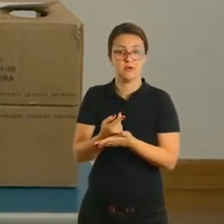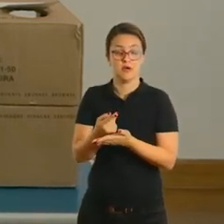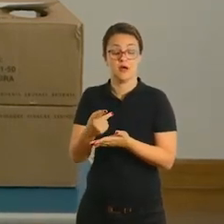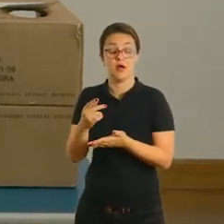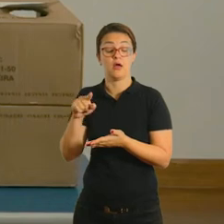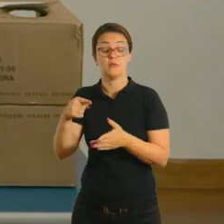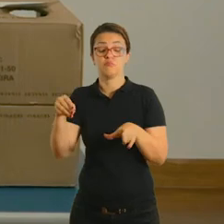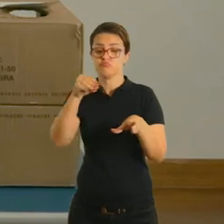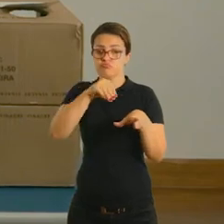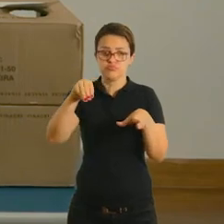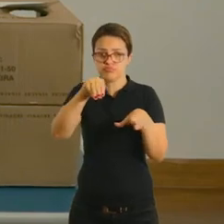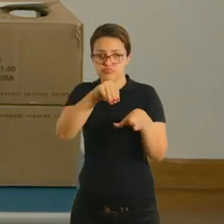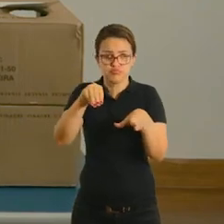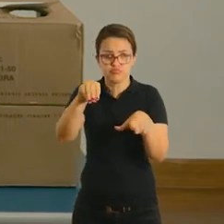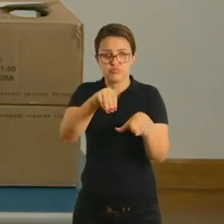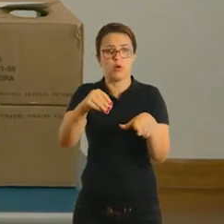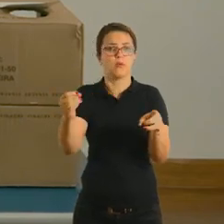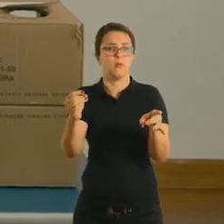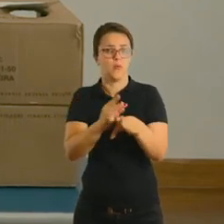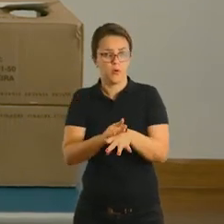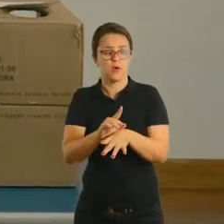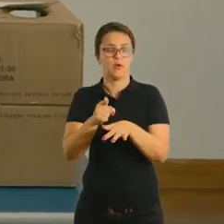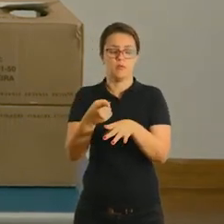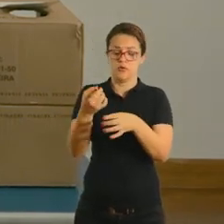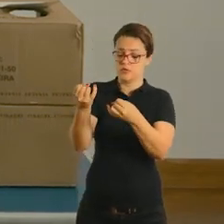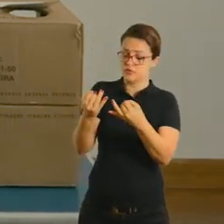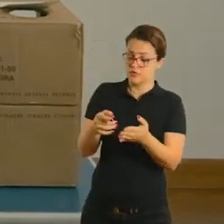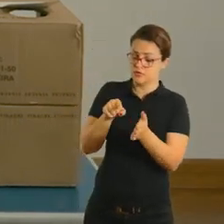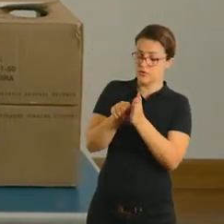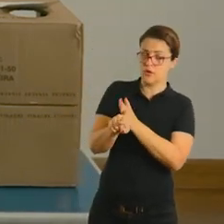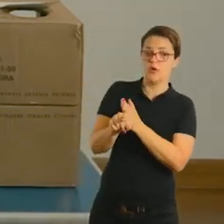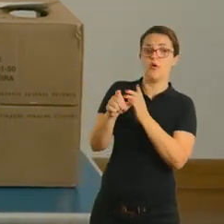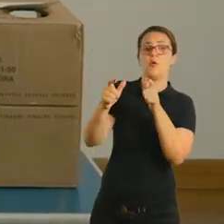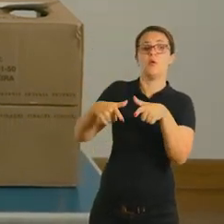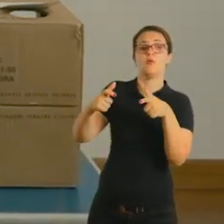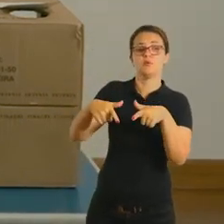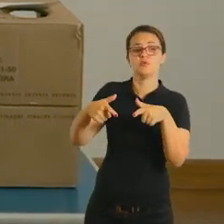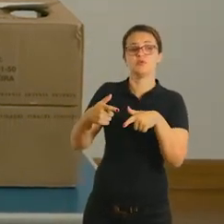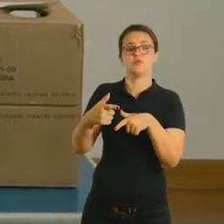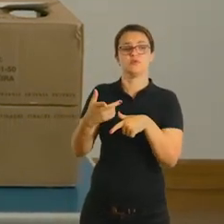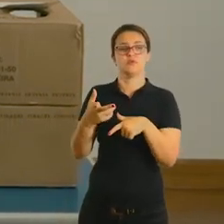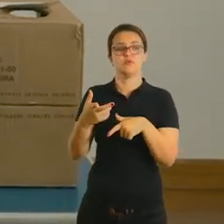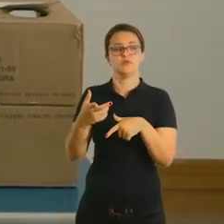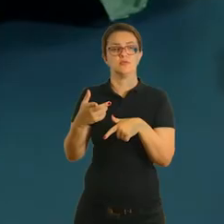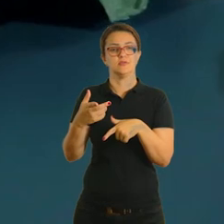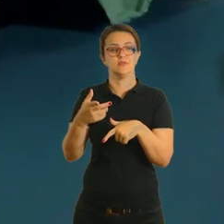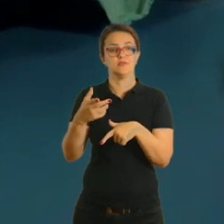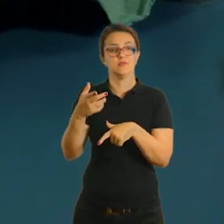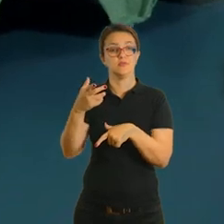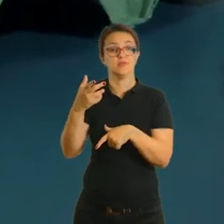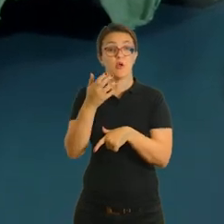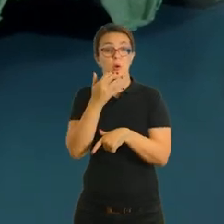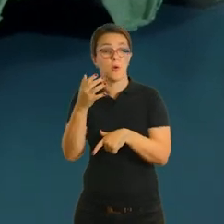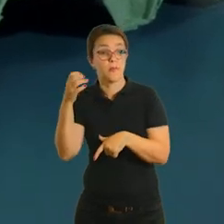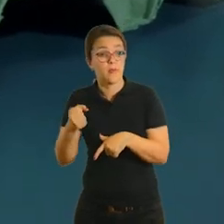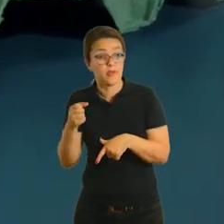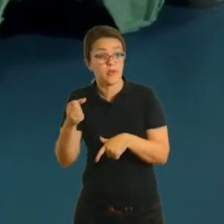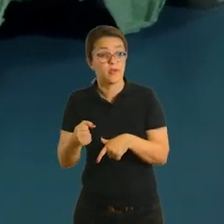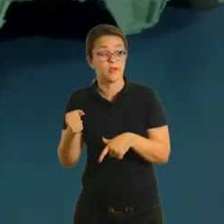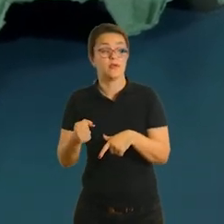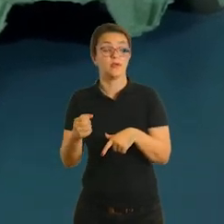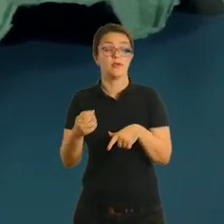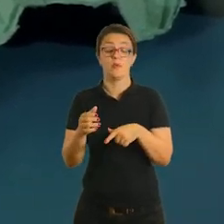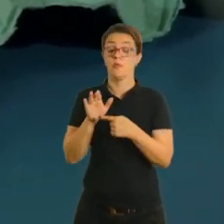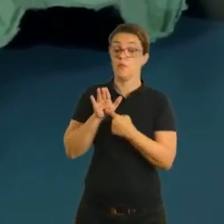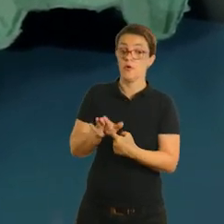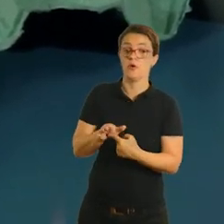você tiver, aí você pode ir levantando algumas questões, né? Você pode perguntar para ela onde ele colocou a branca, então ele vai te mostrar. Pede para